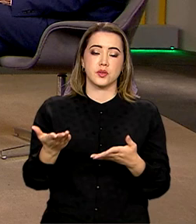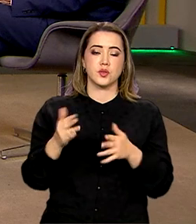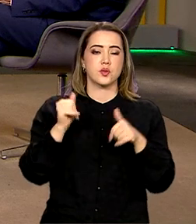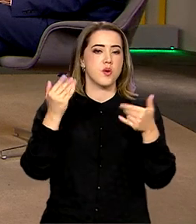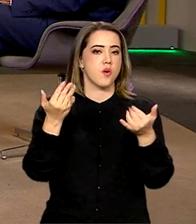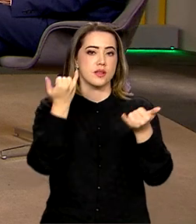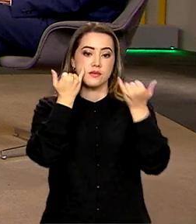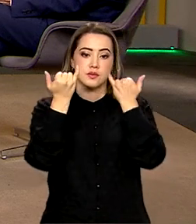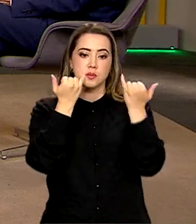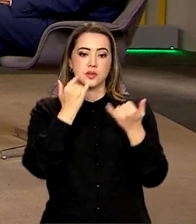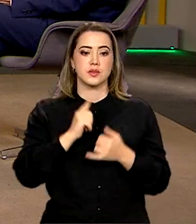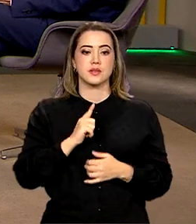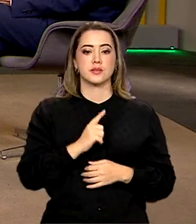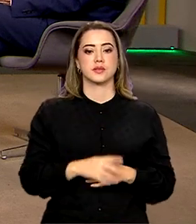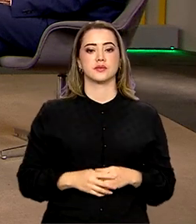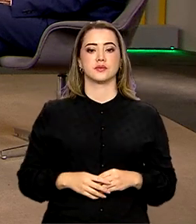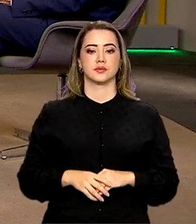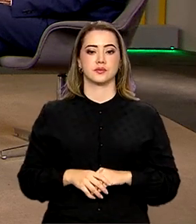as suas informações?